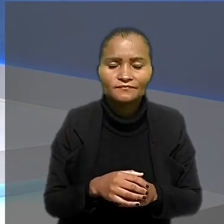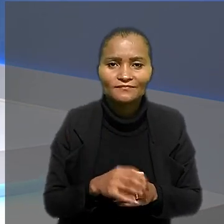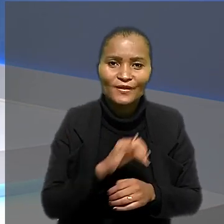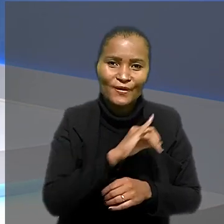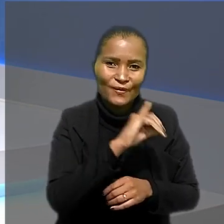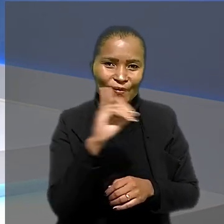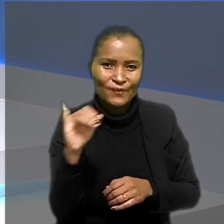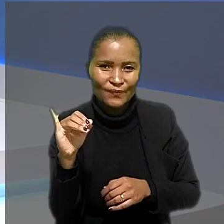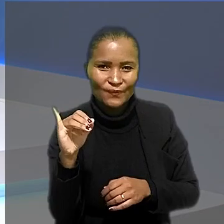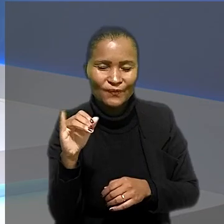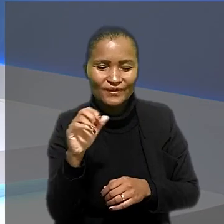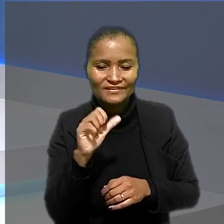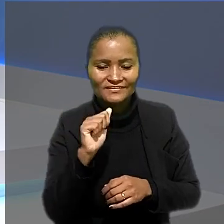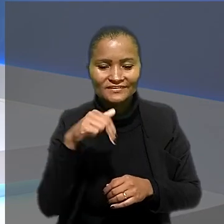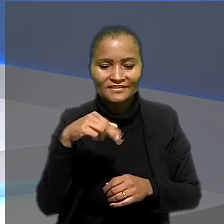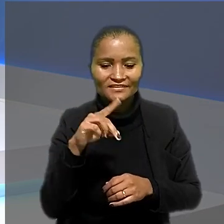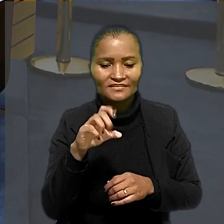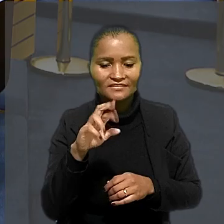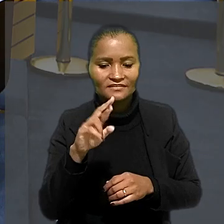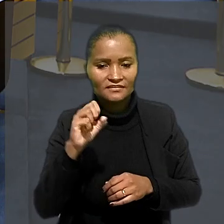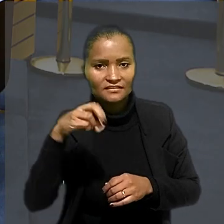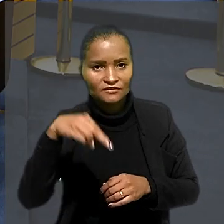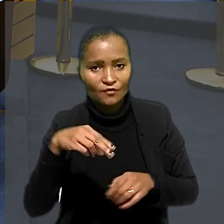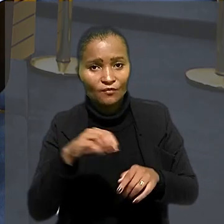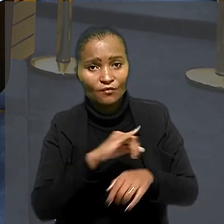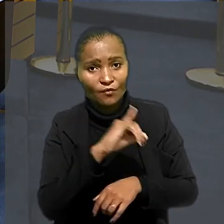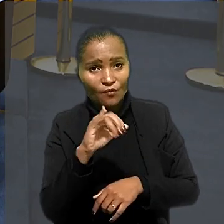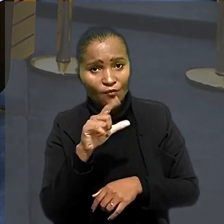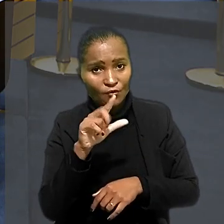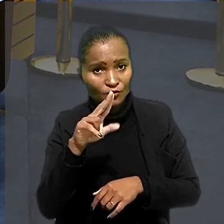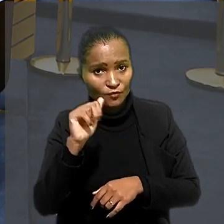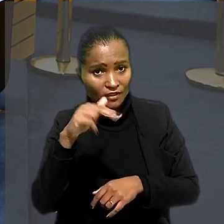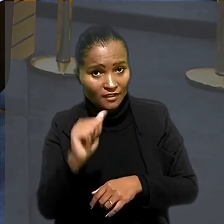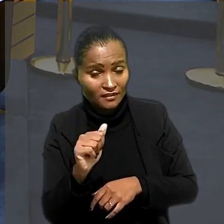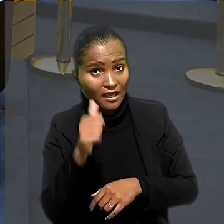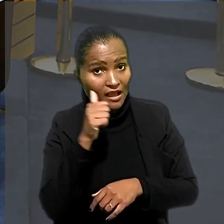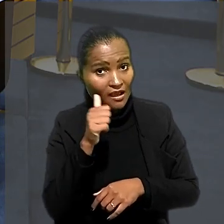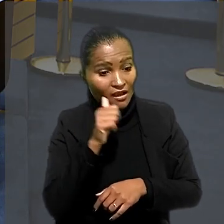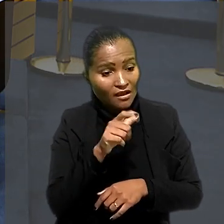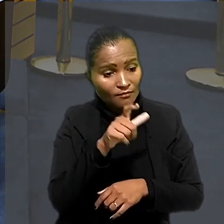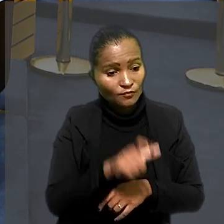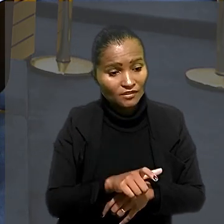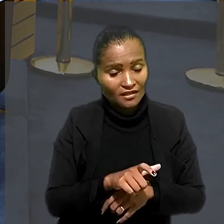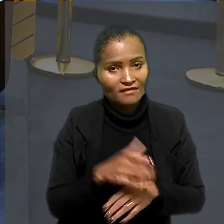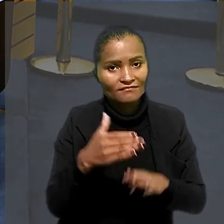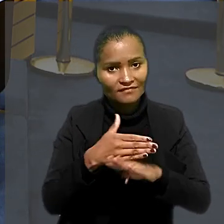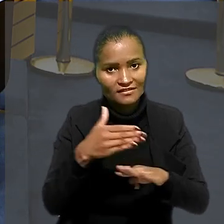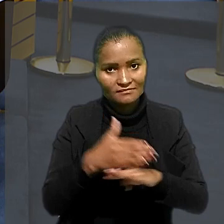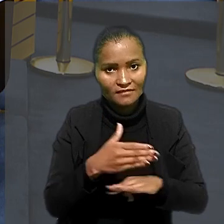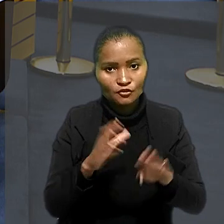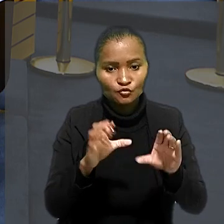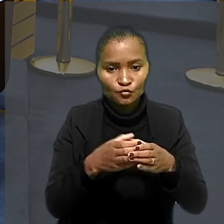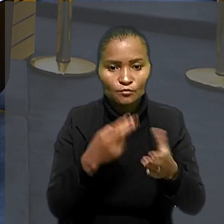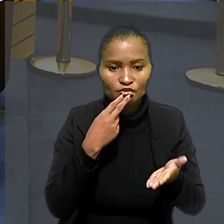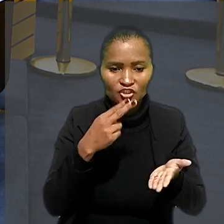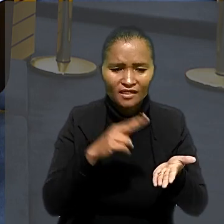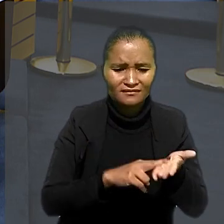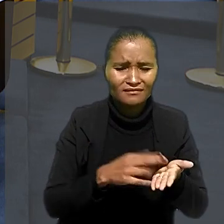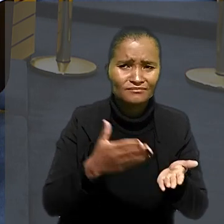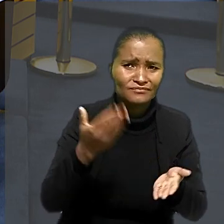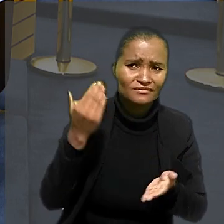Olá, Anderson. Oi, Luana. A trabalhadora faz parte do quadro de carteiros da empresa desde